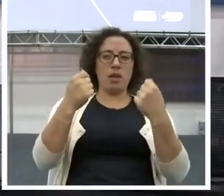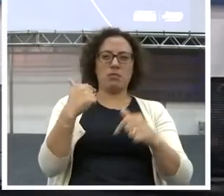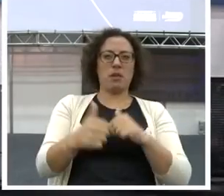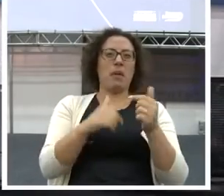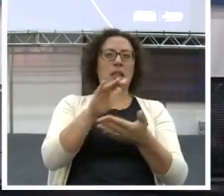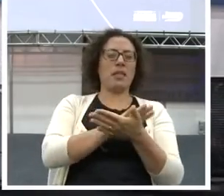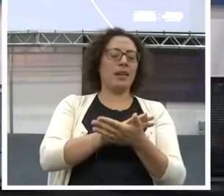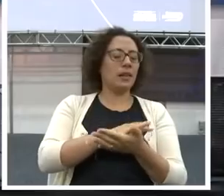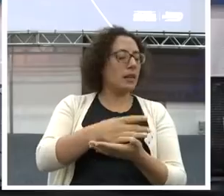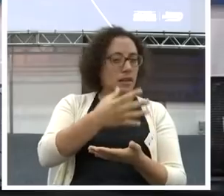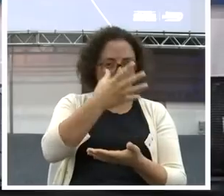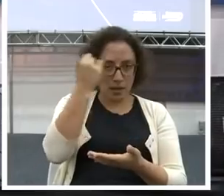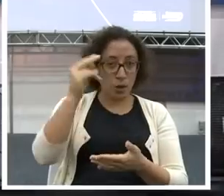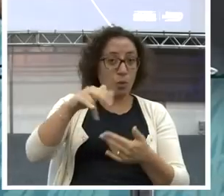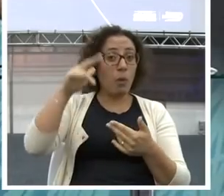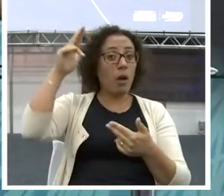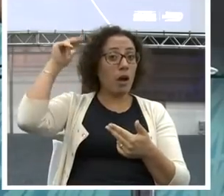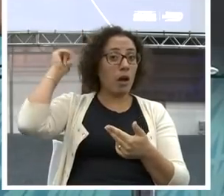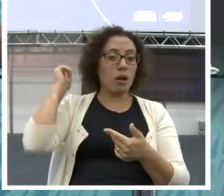Esquece isso.